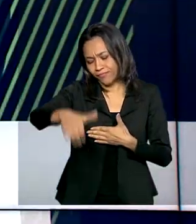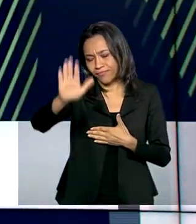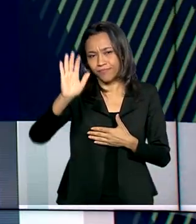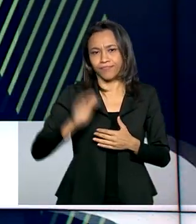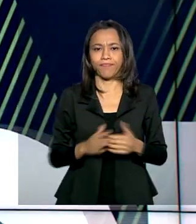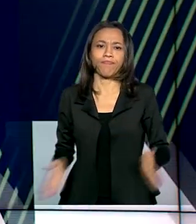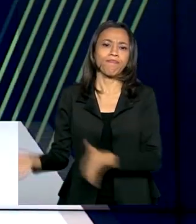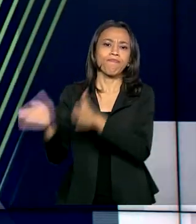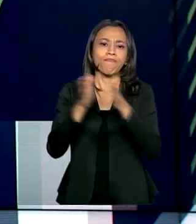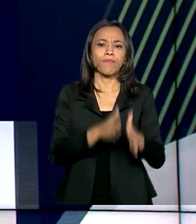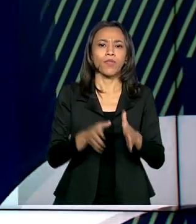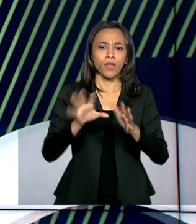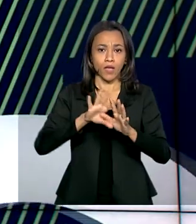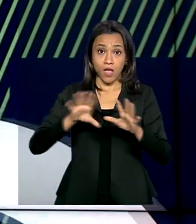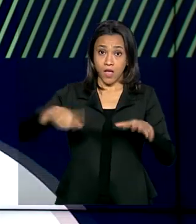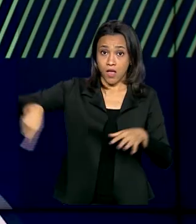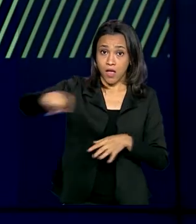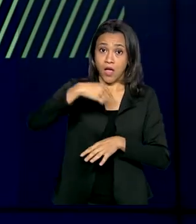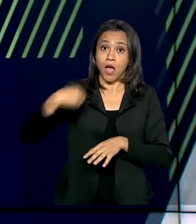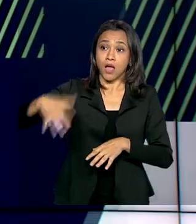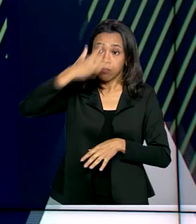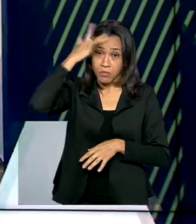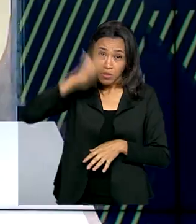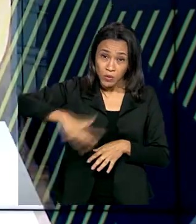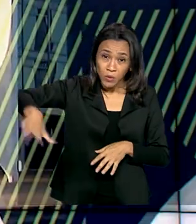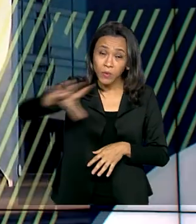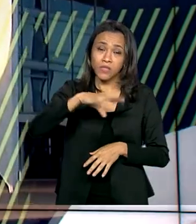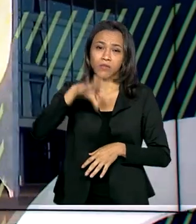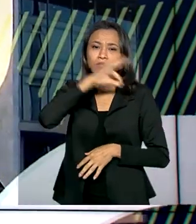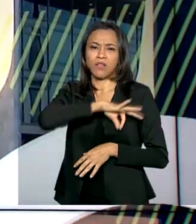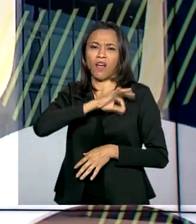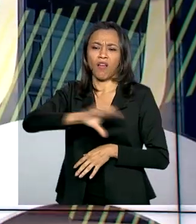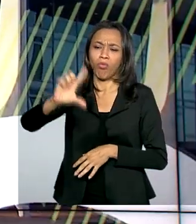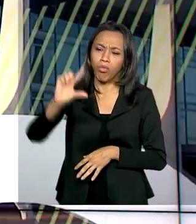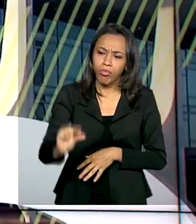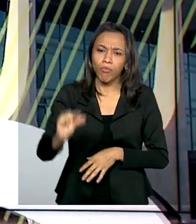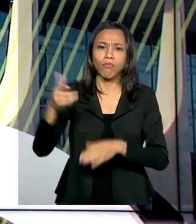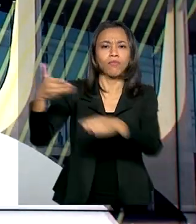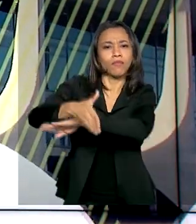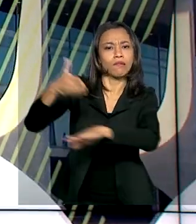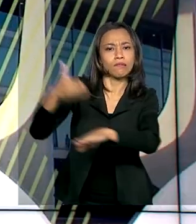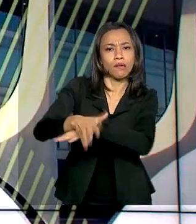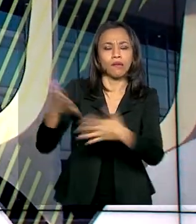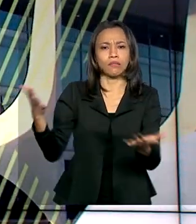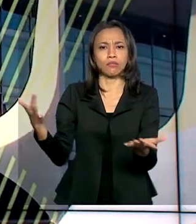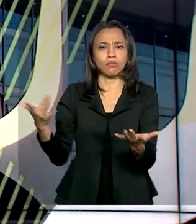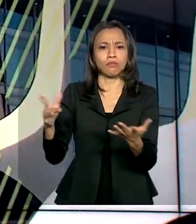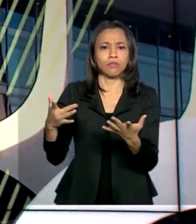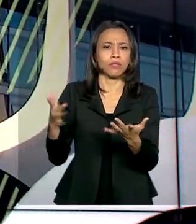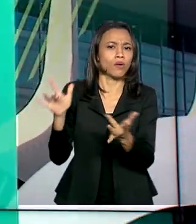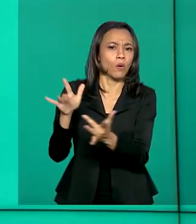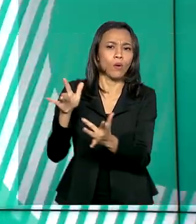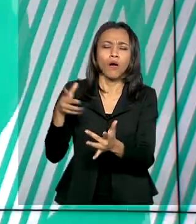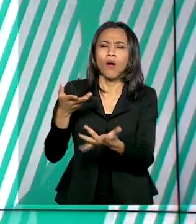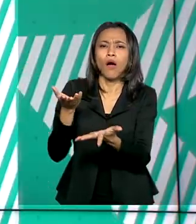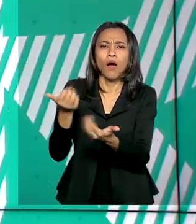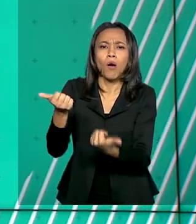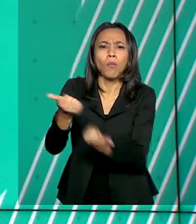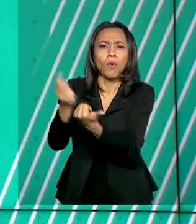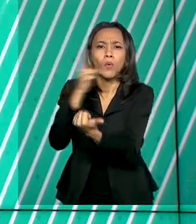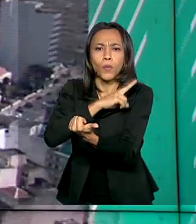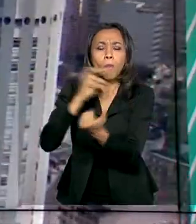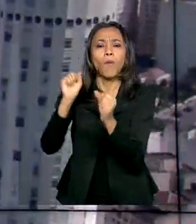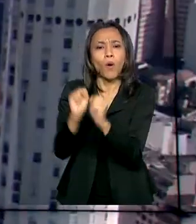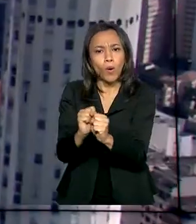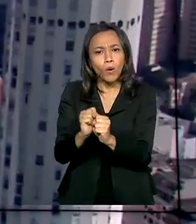A população de baixa renda sem acesso a meios digitais e que ainda não conseguiu solicitar o auxílio emergencial, poderá pedir o